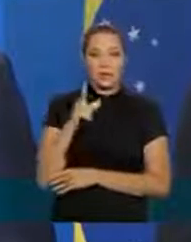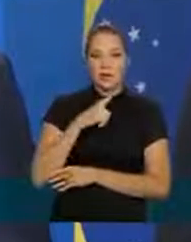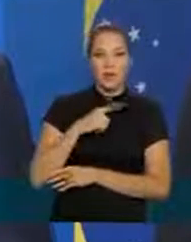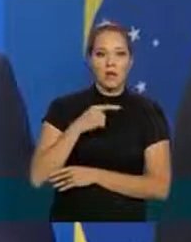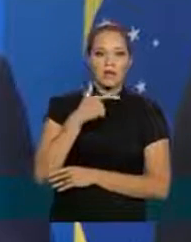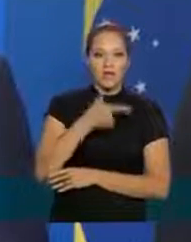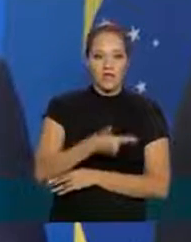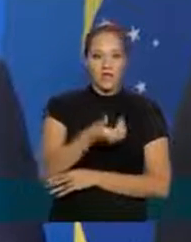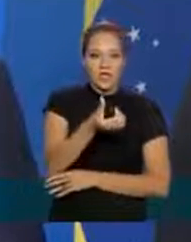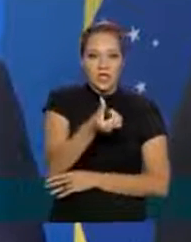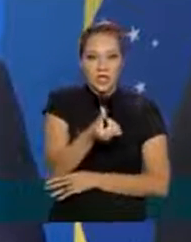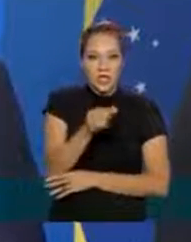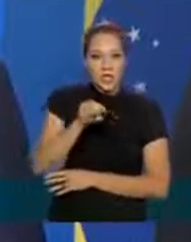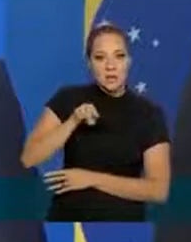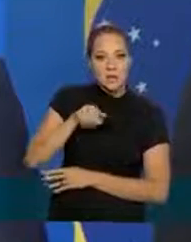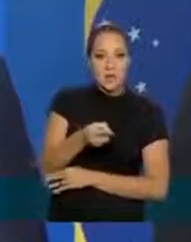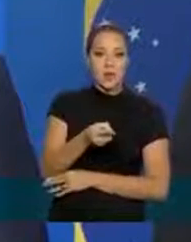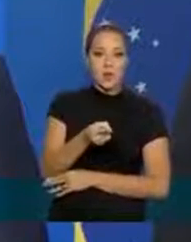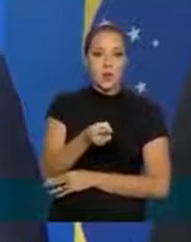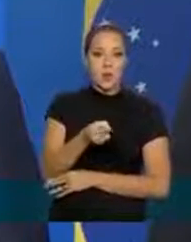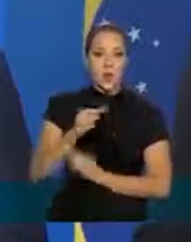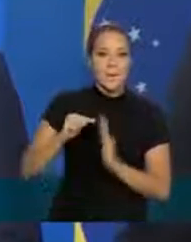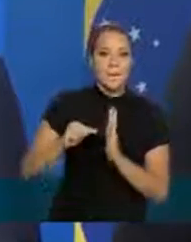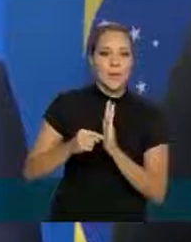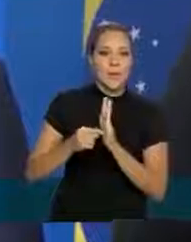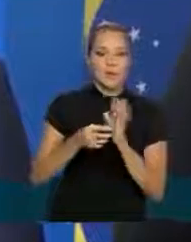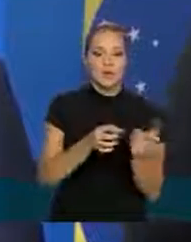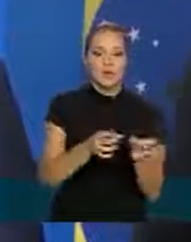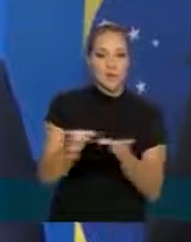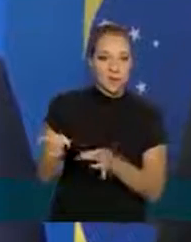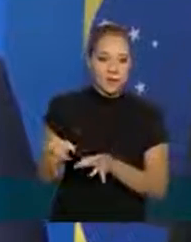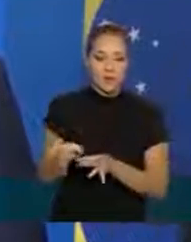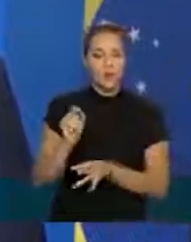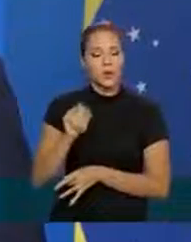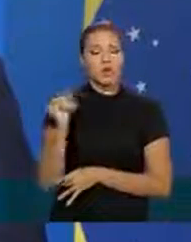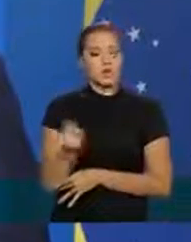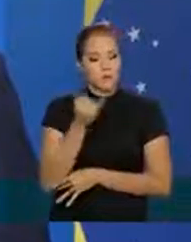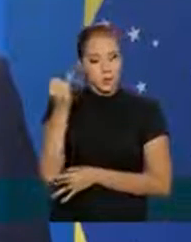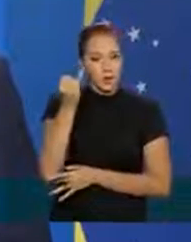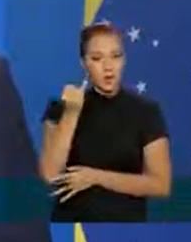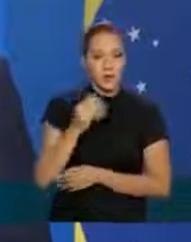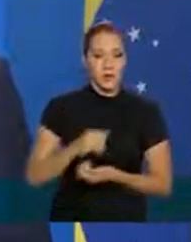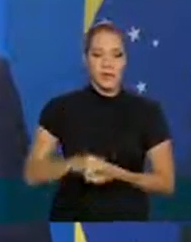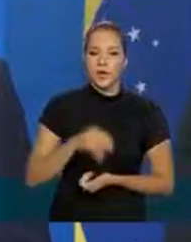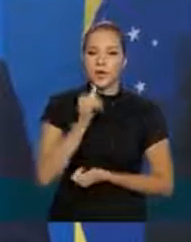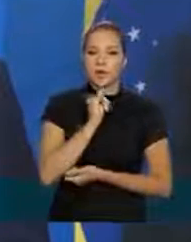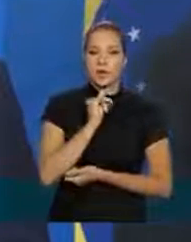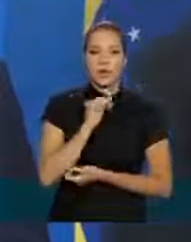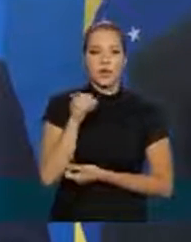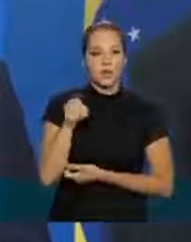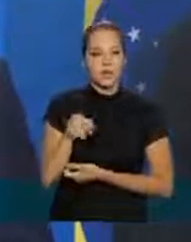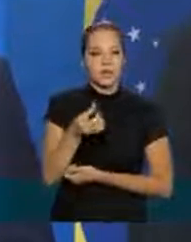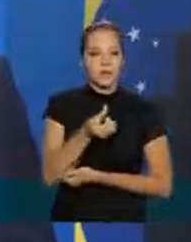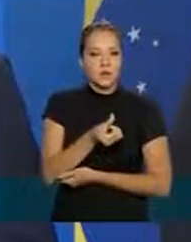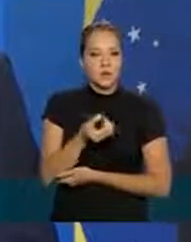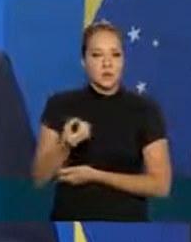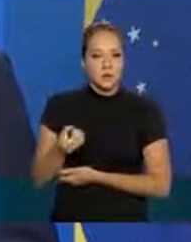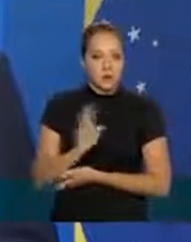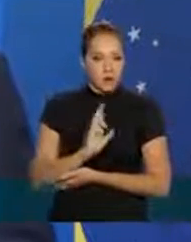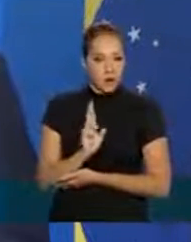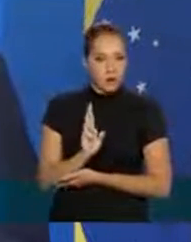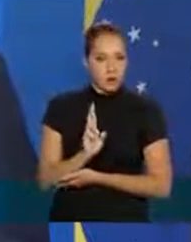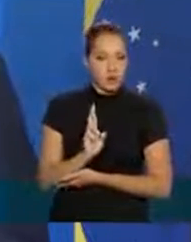26 mil pontos de venda e o que é importante nisso por exemplo esta questão dos 600 reais